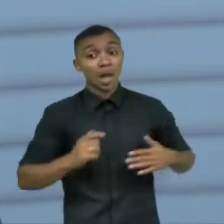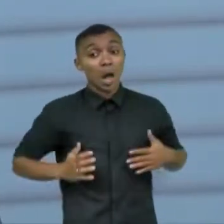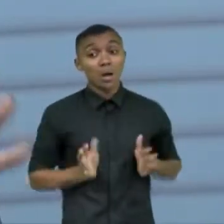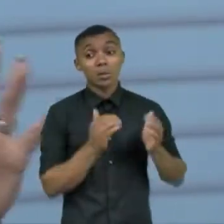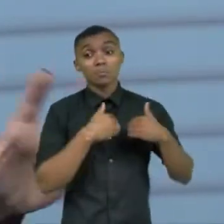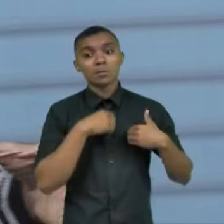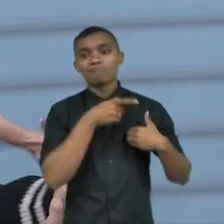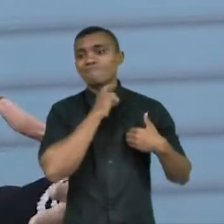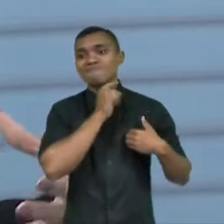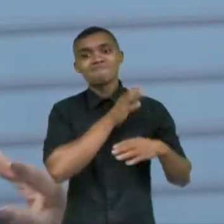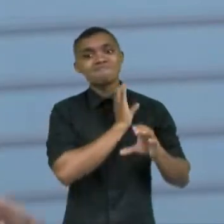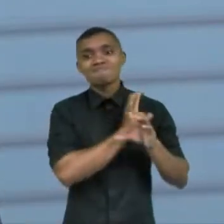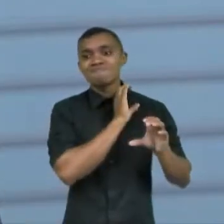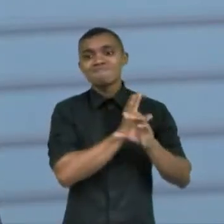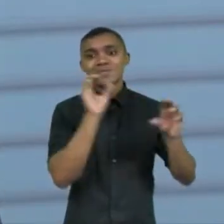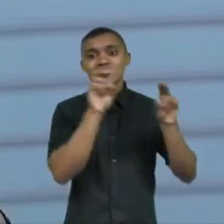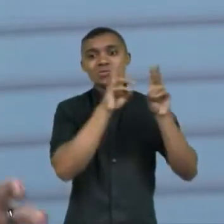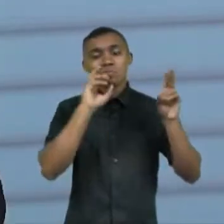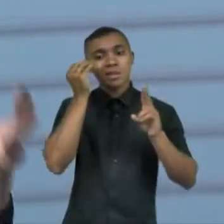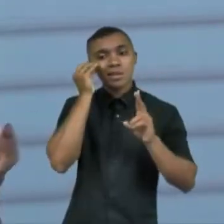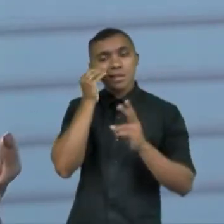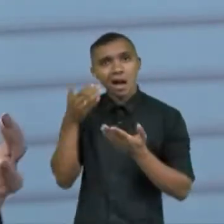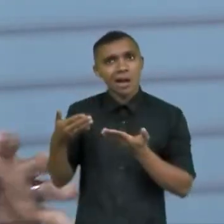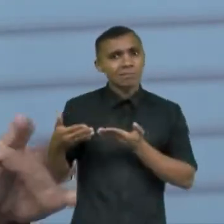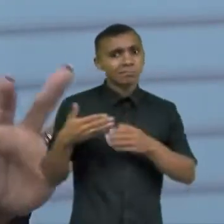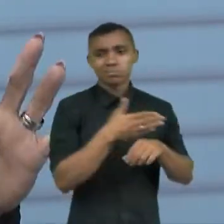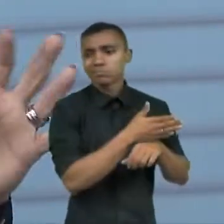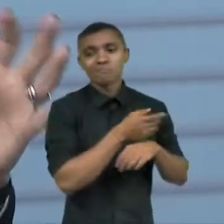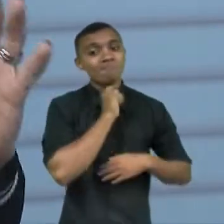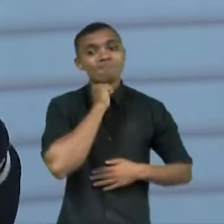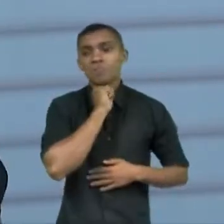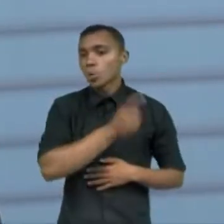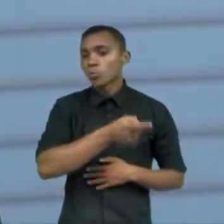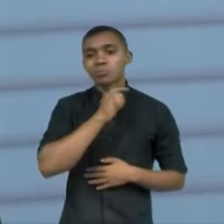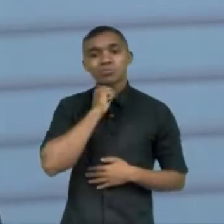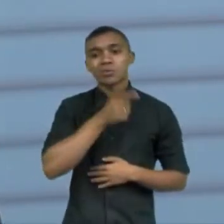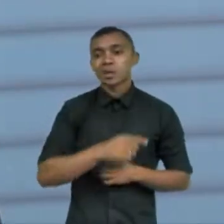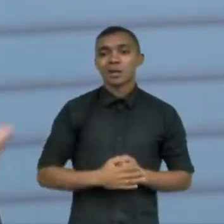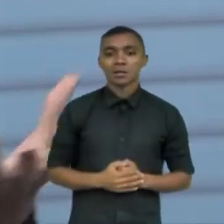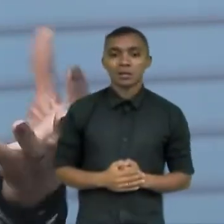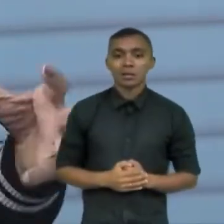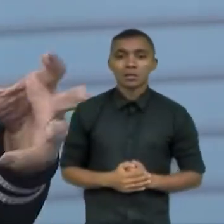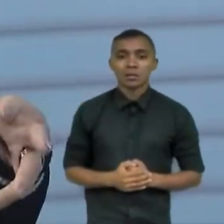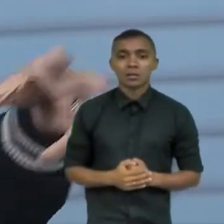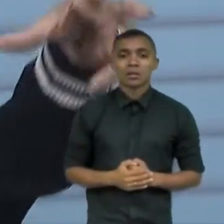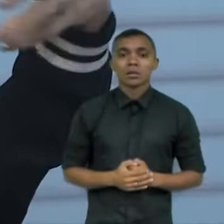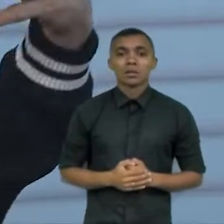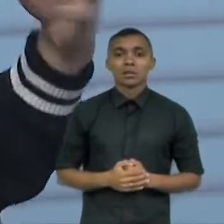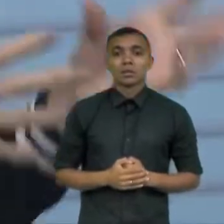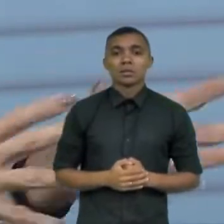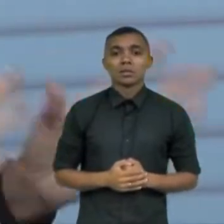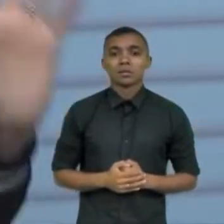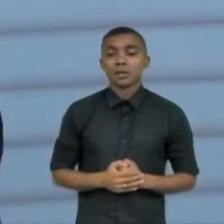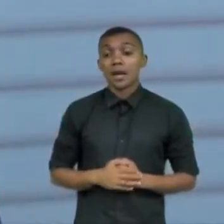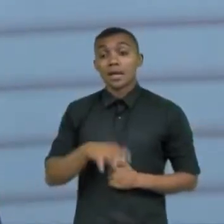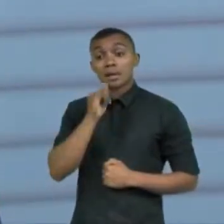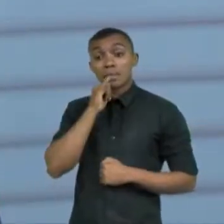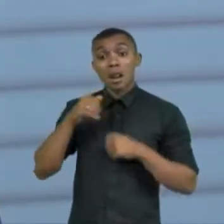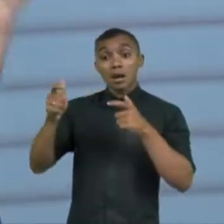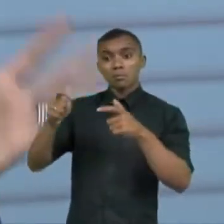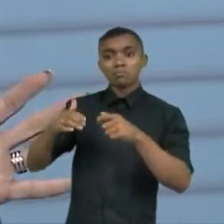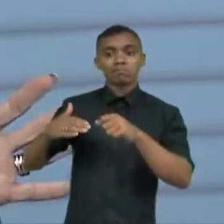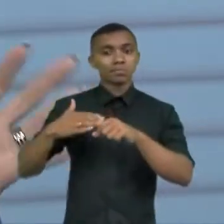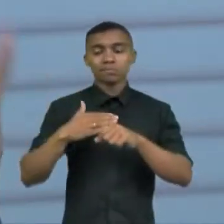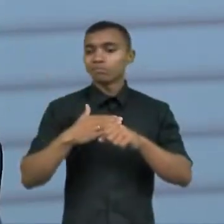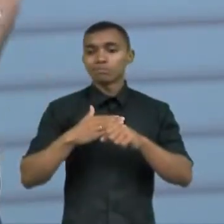para se encaixar naquele momento naquela atividade ou naquele segmento que ele está ali